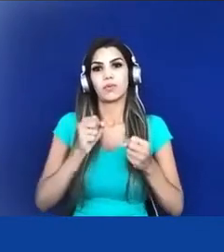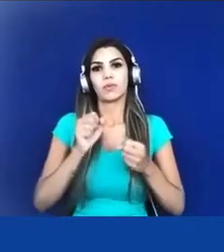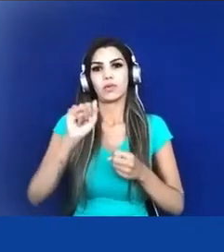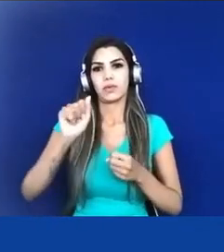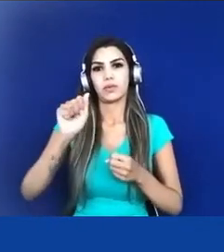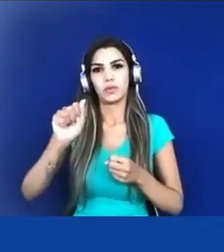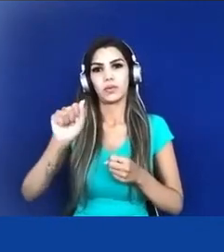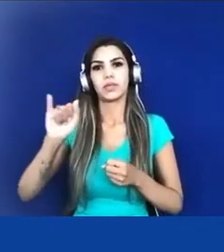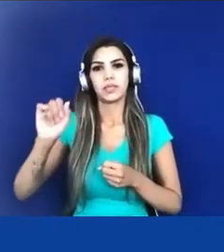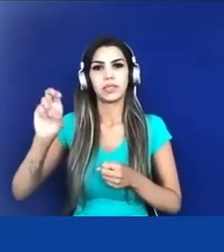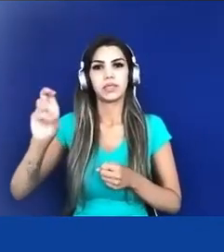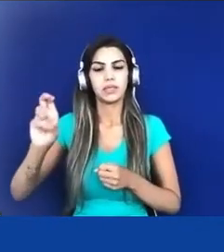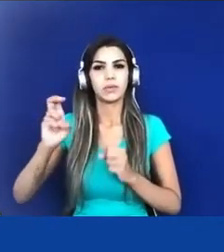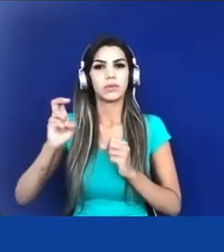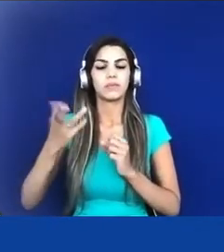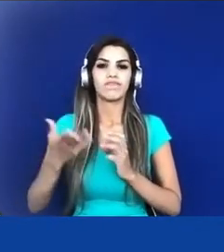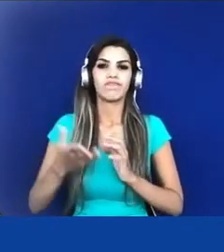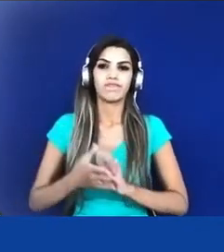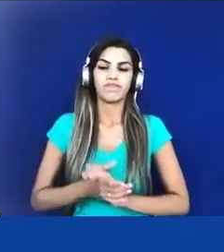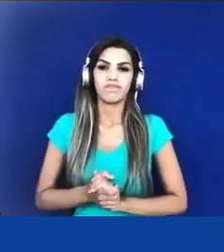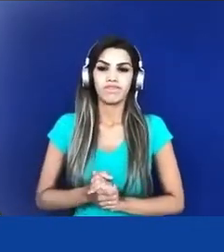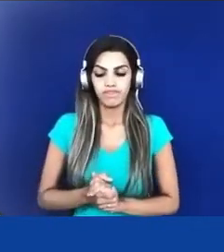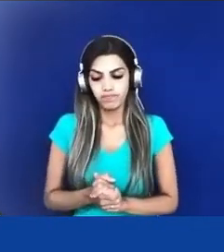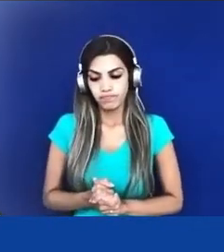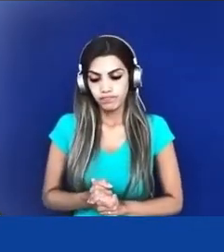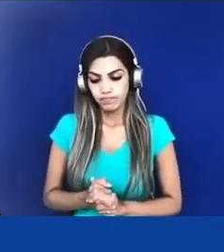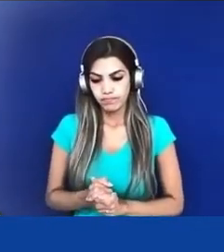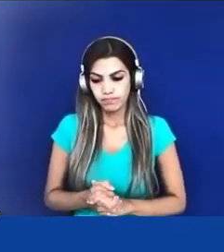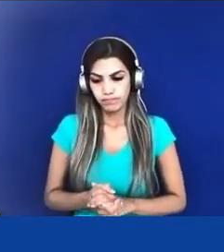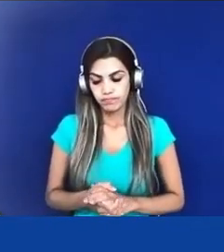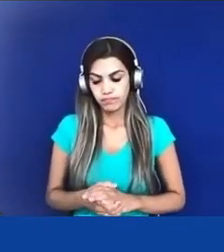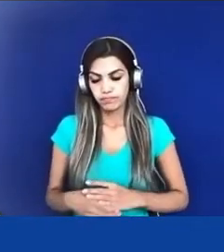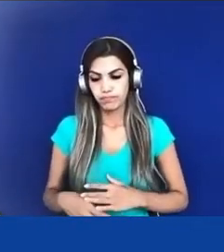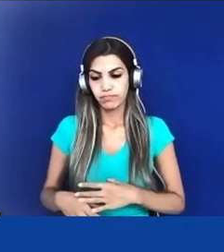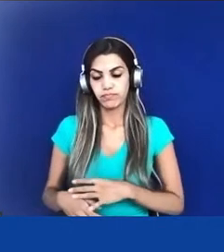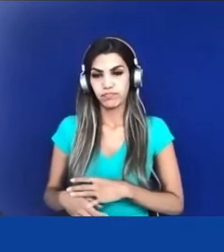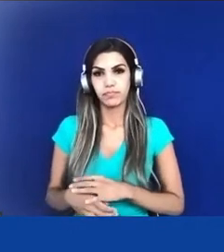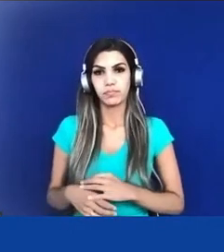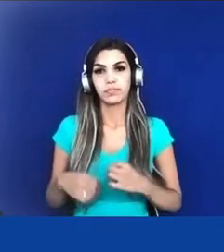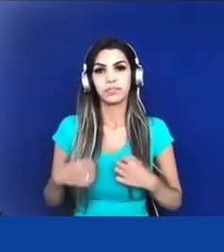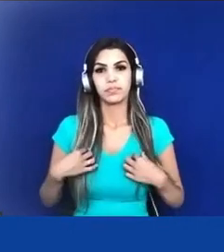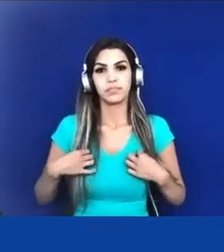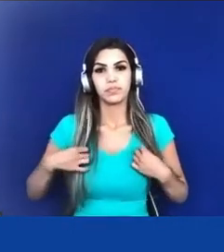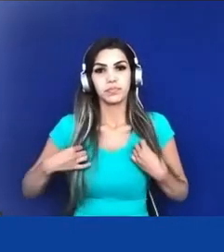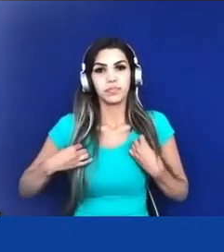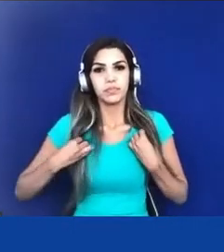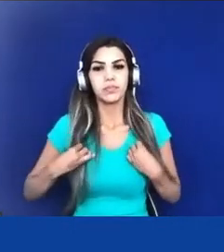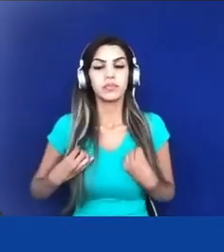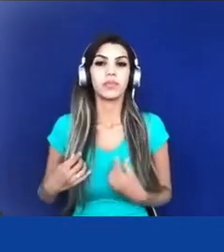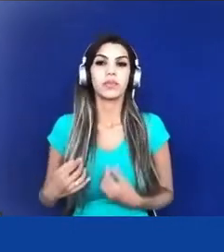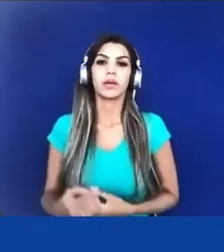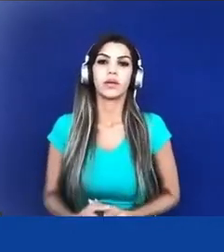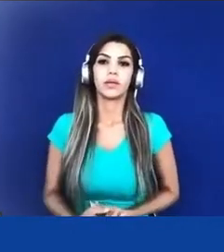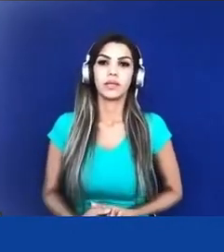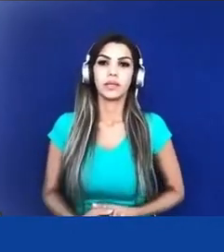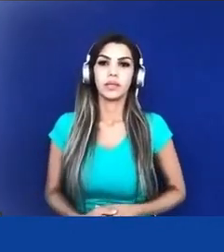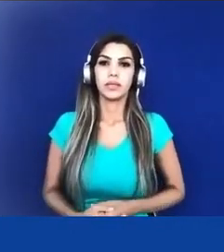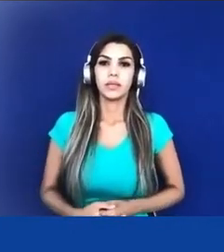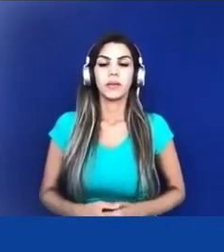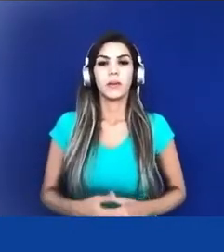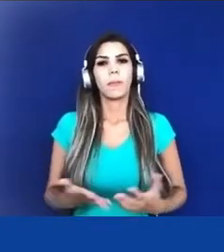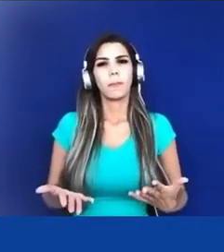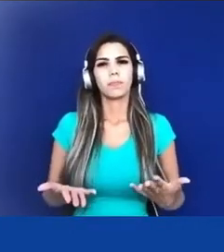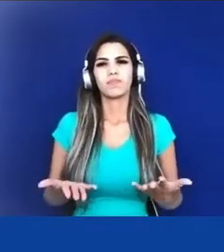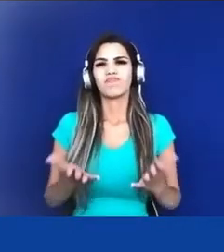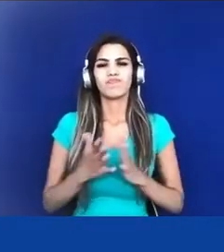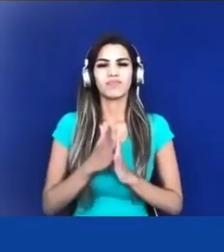muito, ao mesmo tempo metafórica, acho que concreta, que essa guerra cultural não está